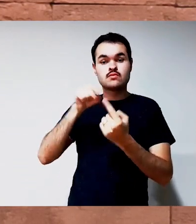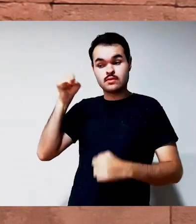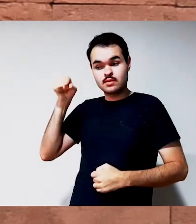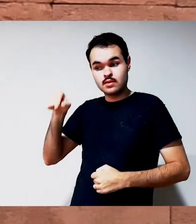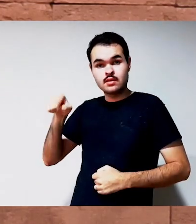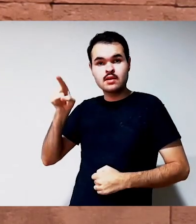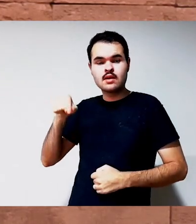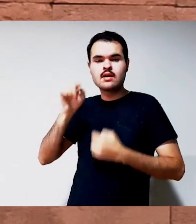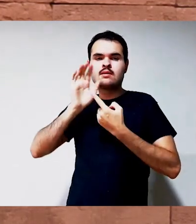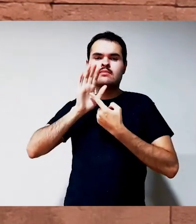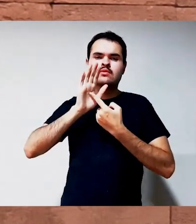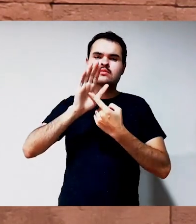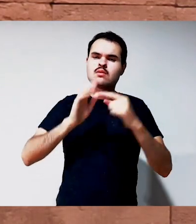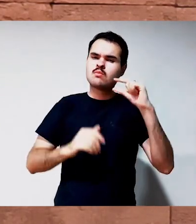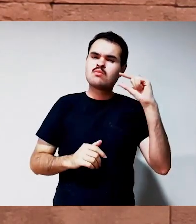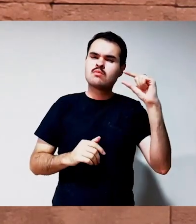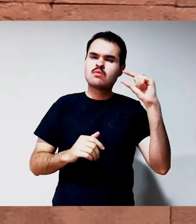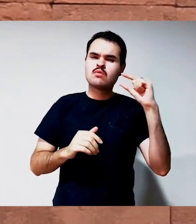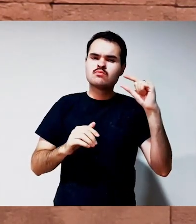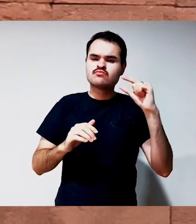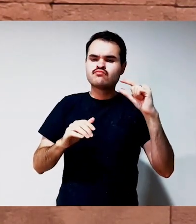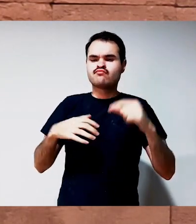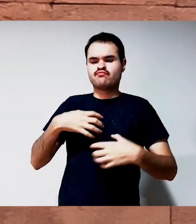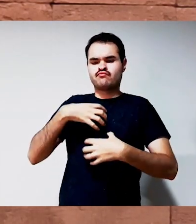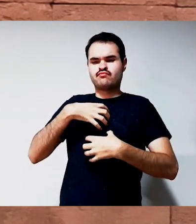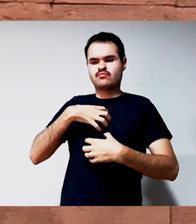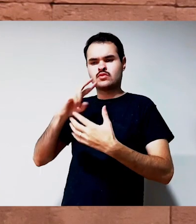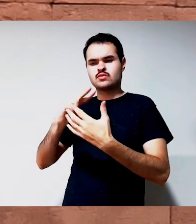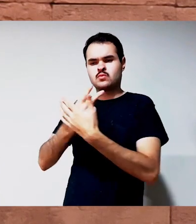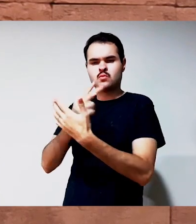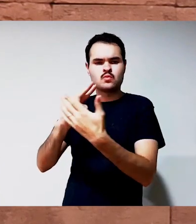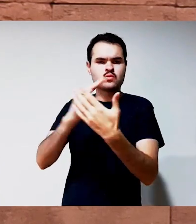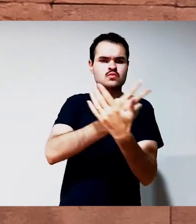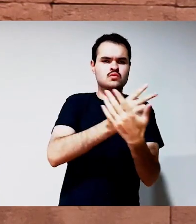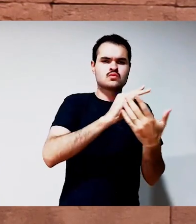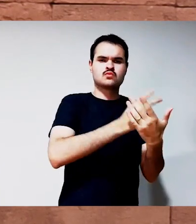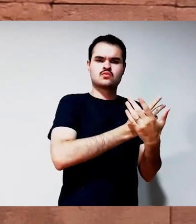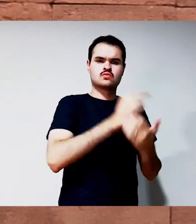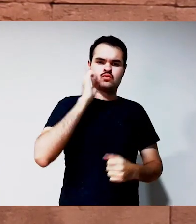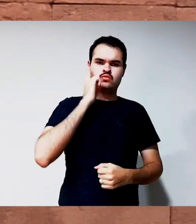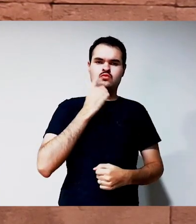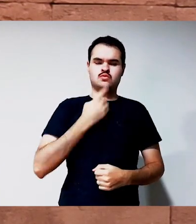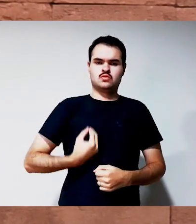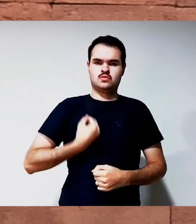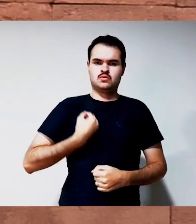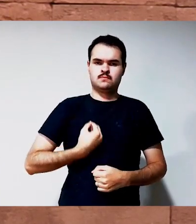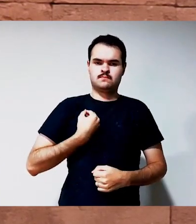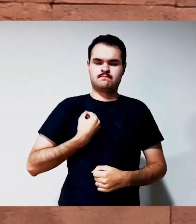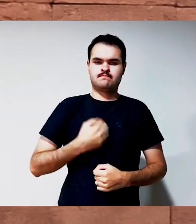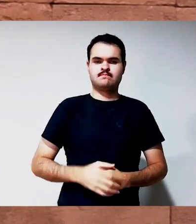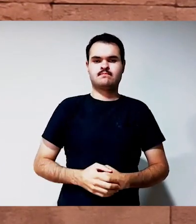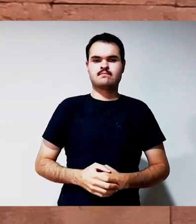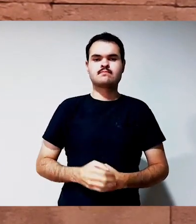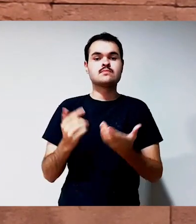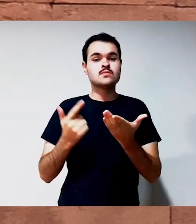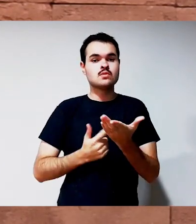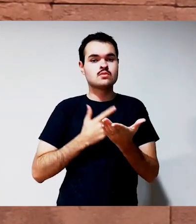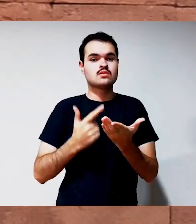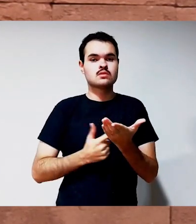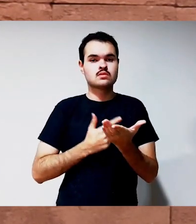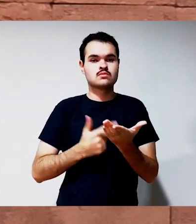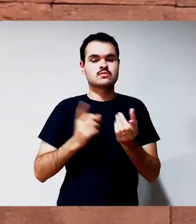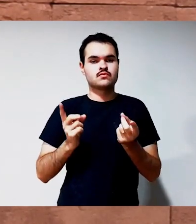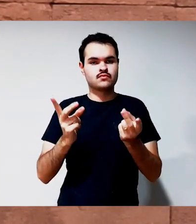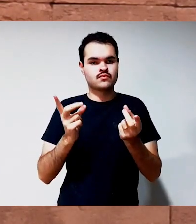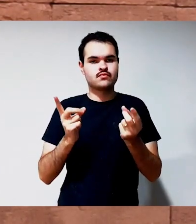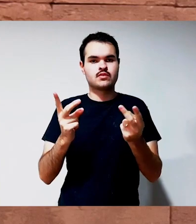e outro diferencial que ele tem é a possibilidade de você acessar vídeos em libras a partir do QR Code que